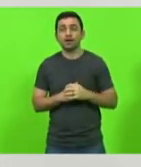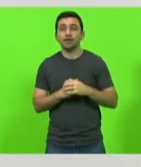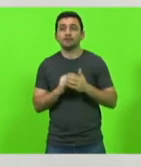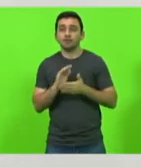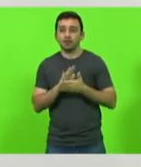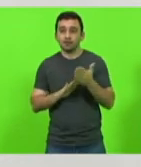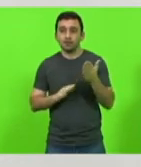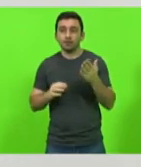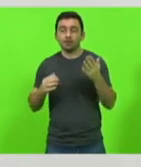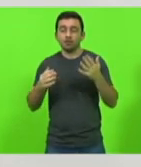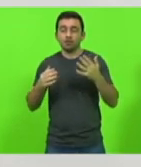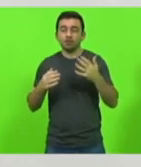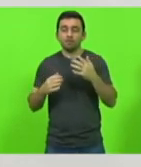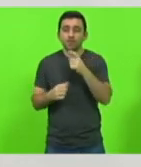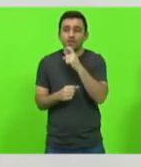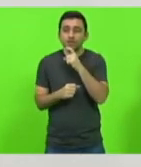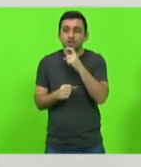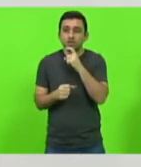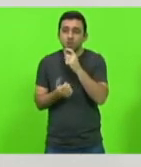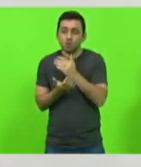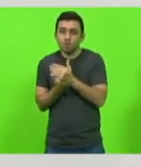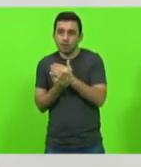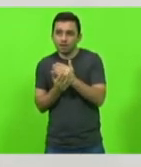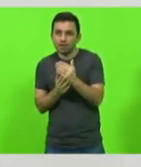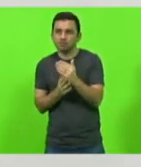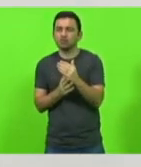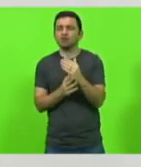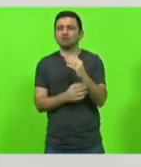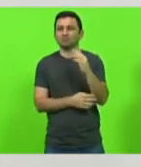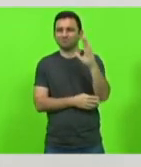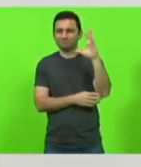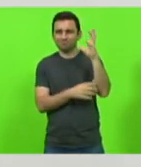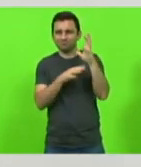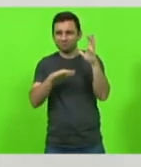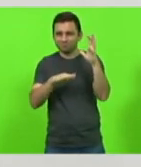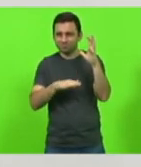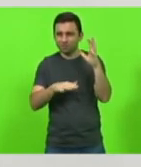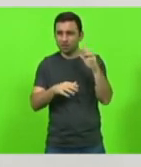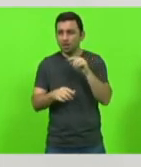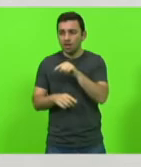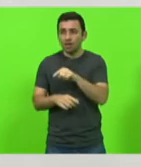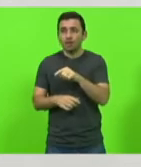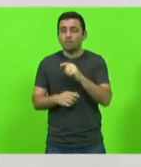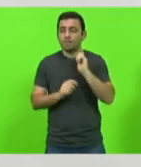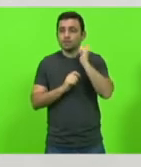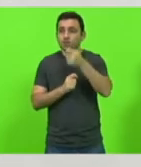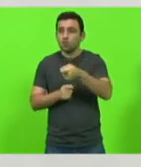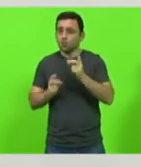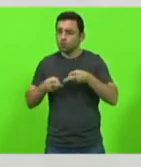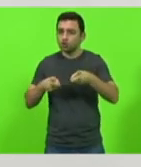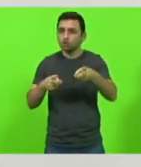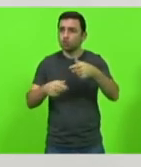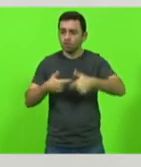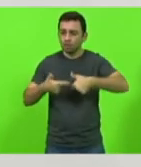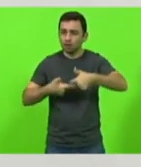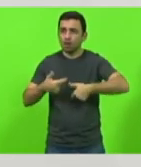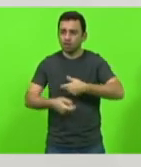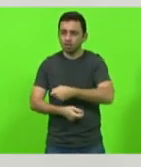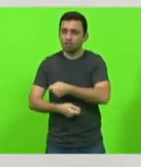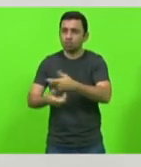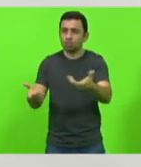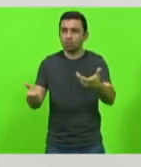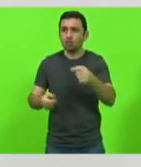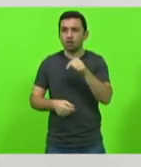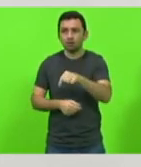inverno no início da primavera começa as listadas fortíssimas ali mas o pescador não para de pescar não